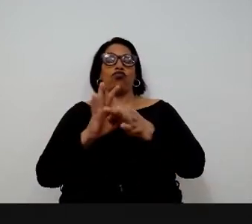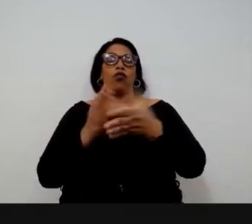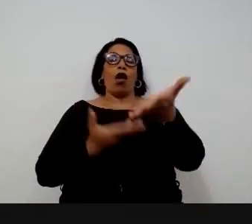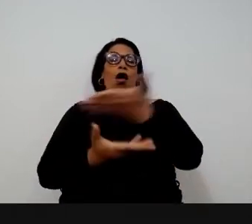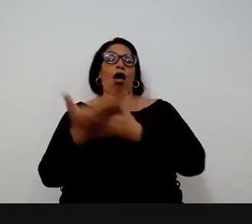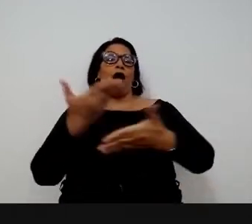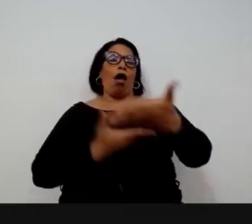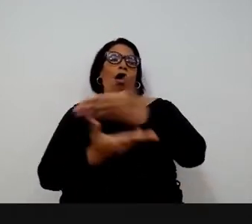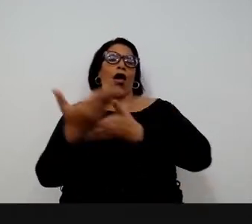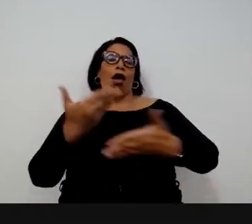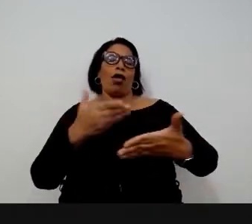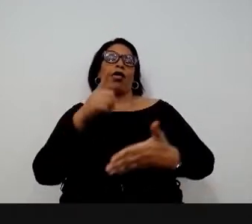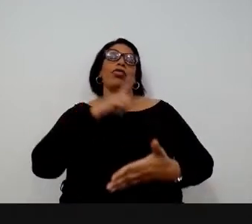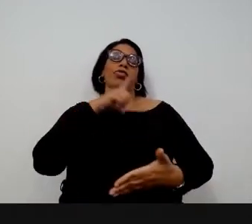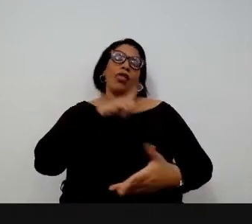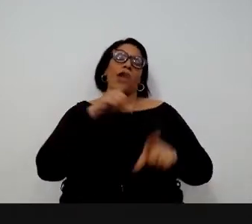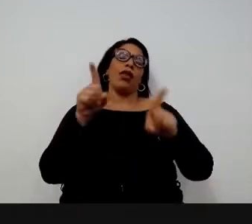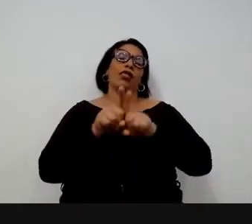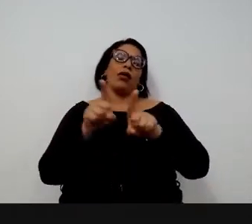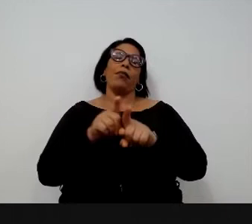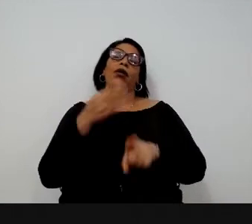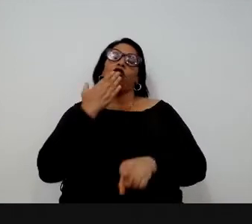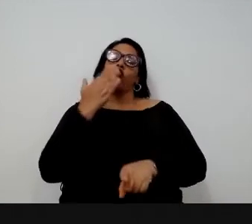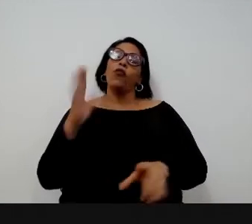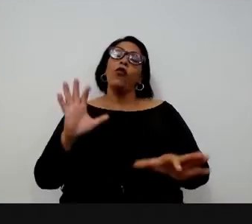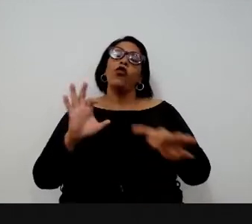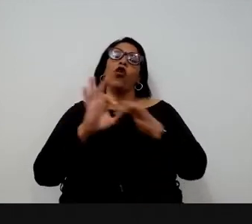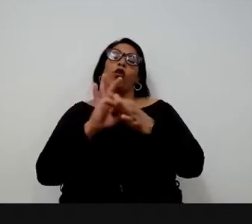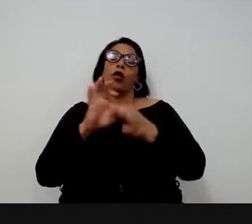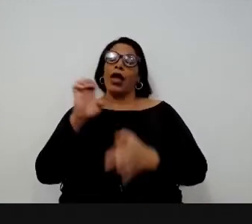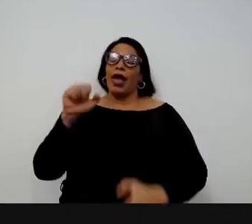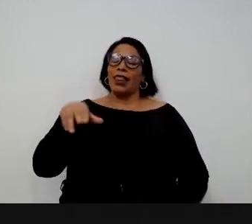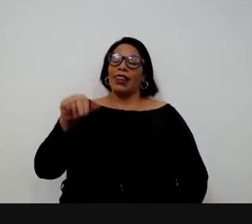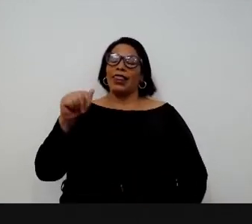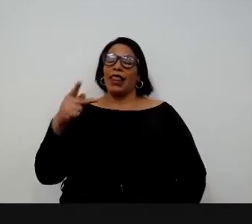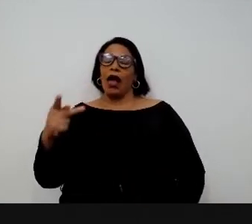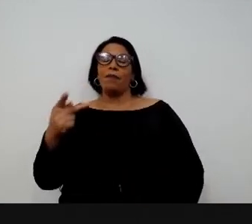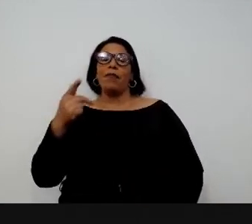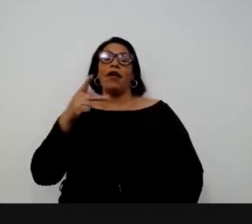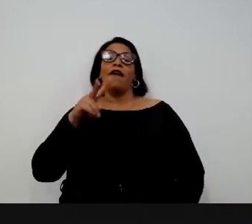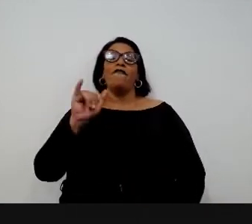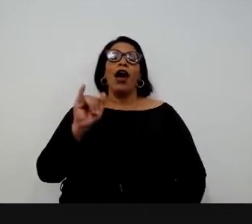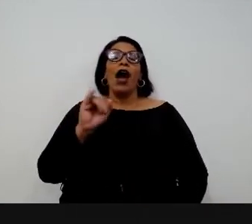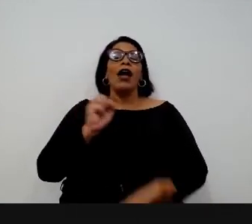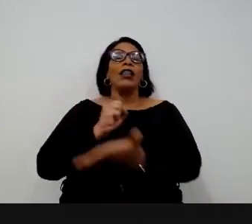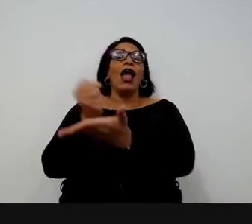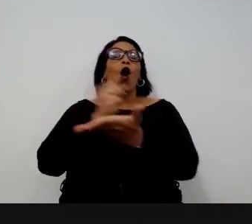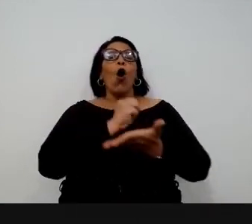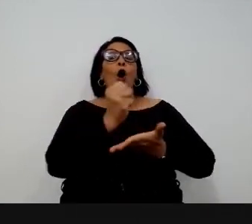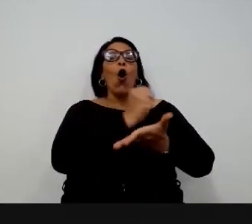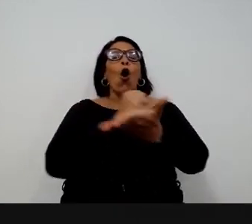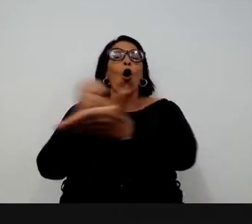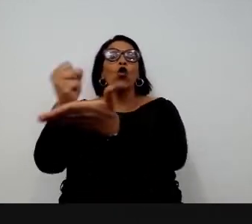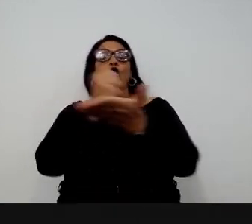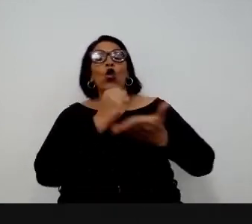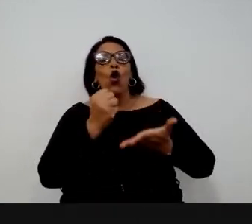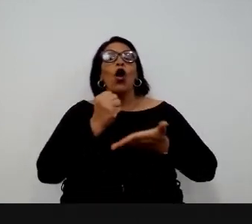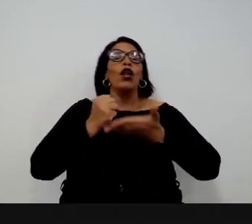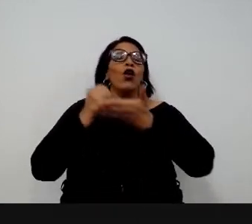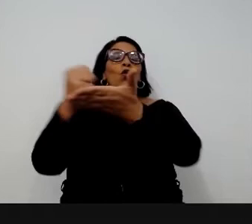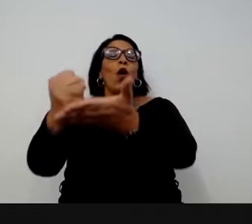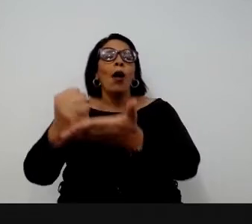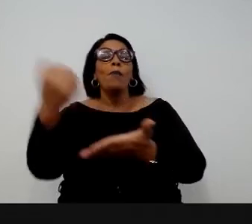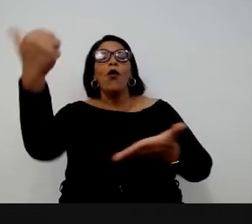E aí a gente oferece vários níveis também desse tipo de conexão para que a Enap também possa até dar um apoio para que esse tipo de